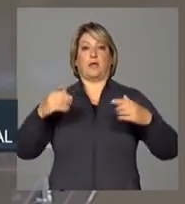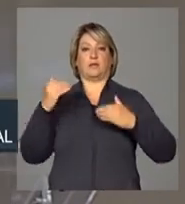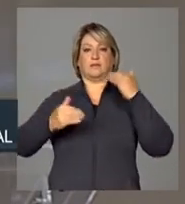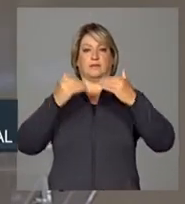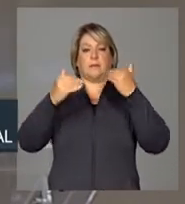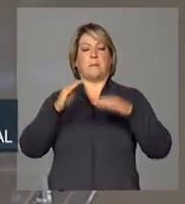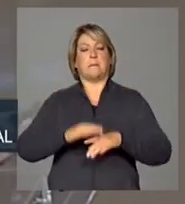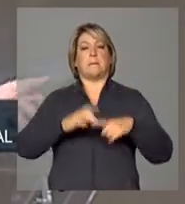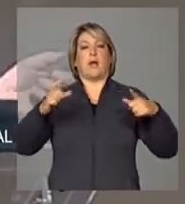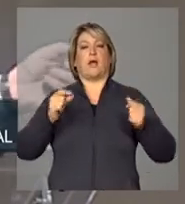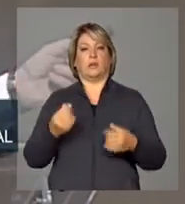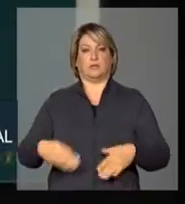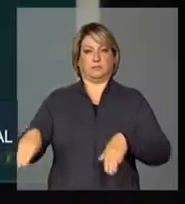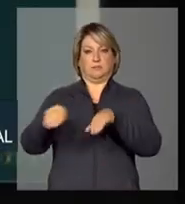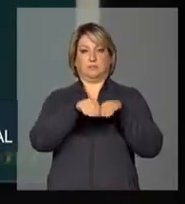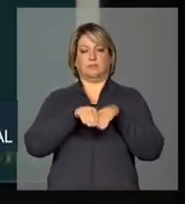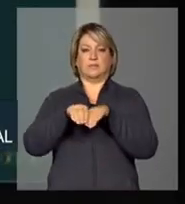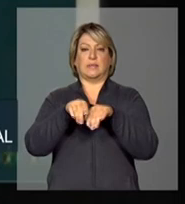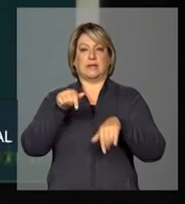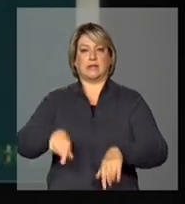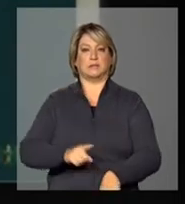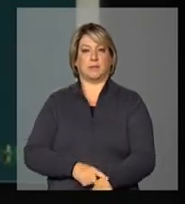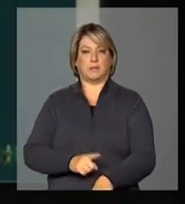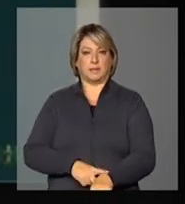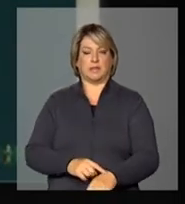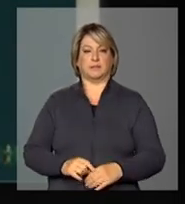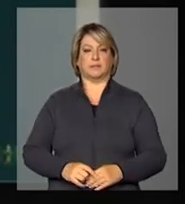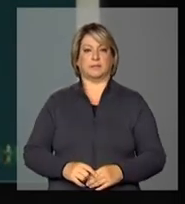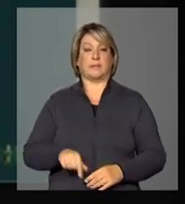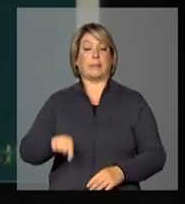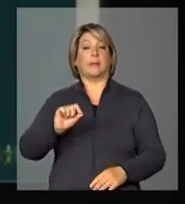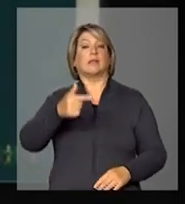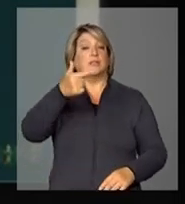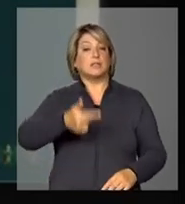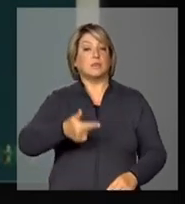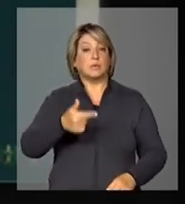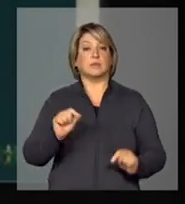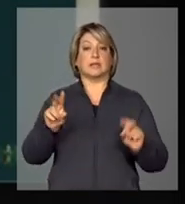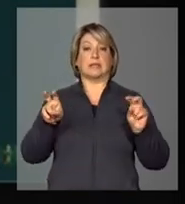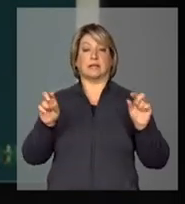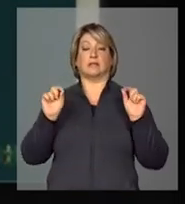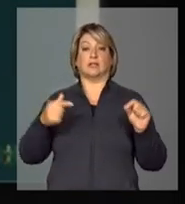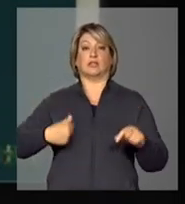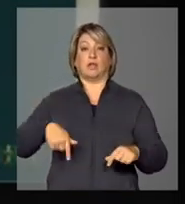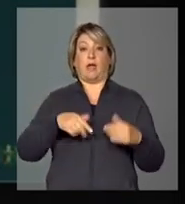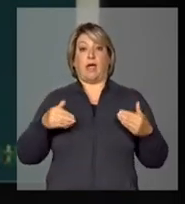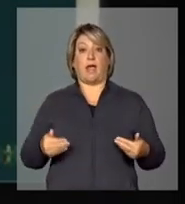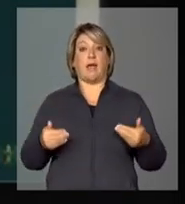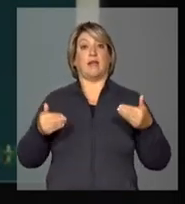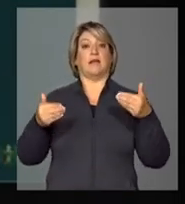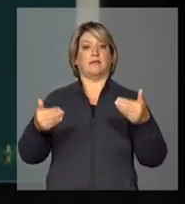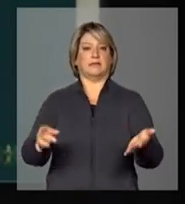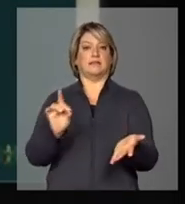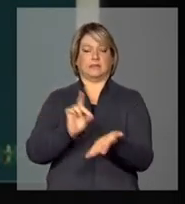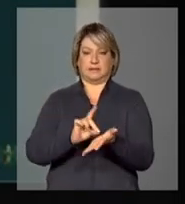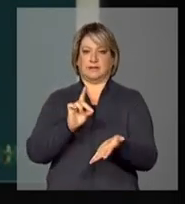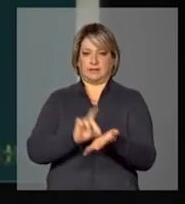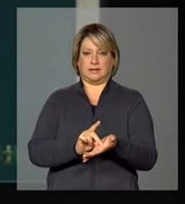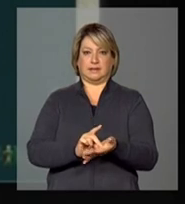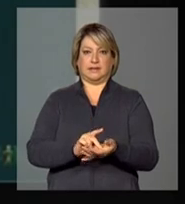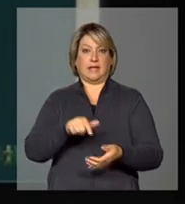competitividade nesse momento. Uma segunda questão, para nós avançarmos, de fato, nessa